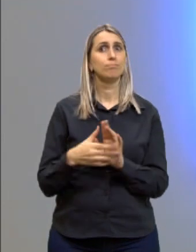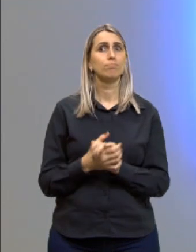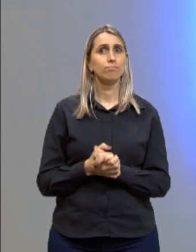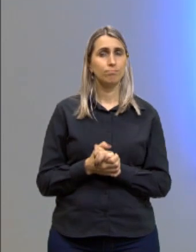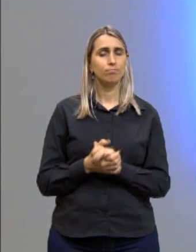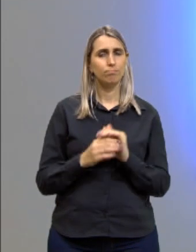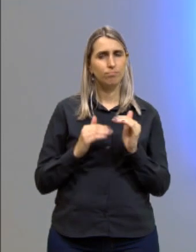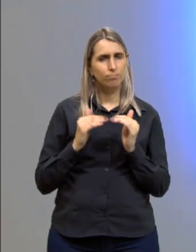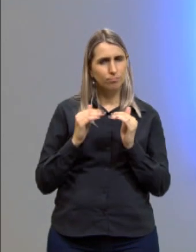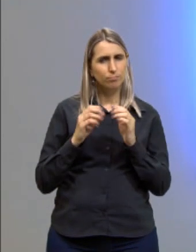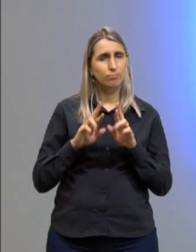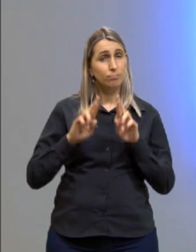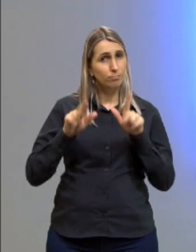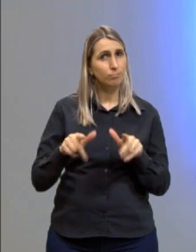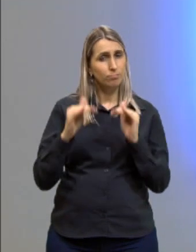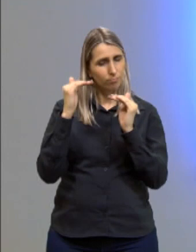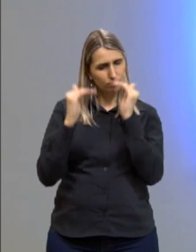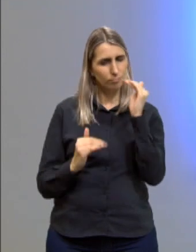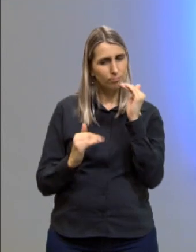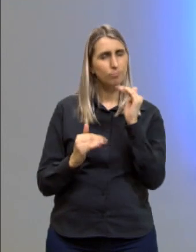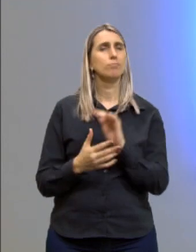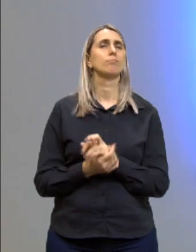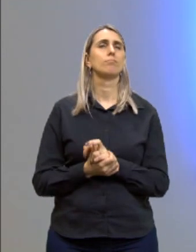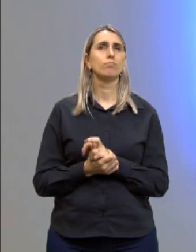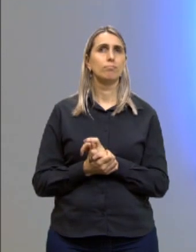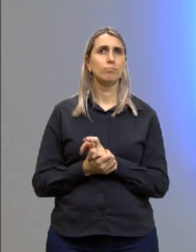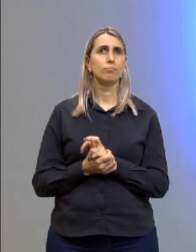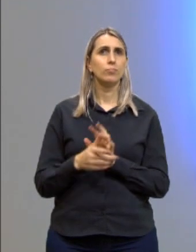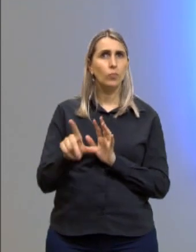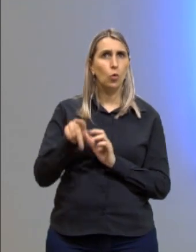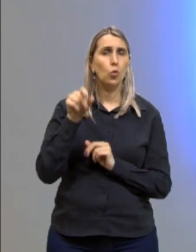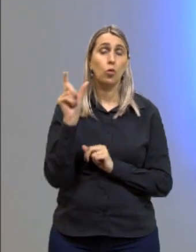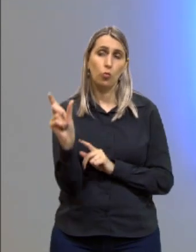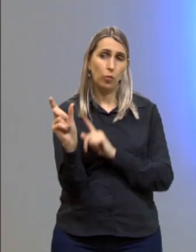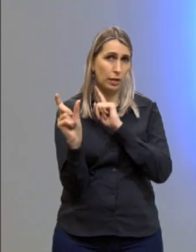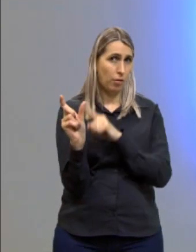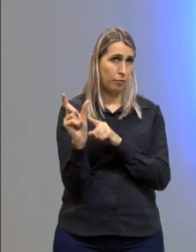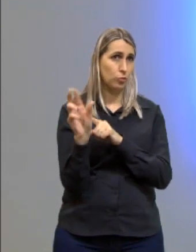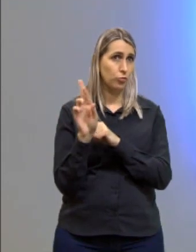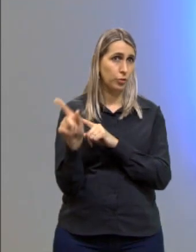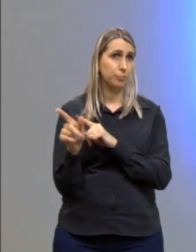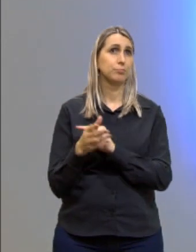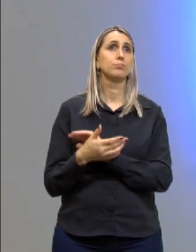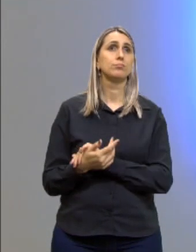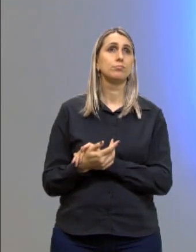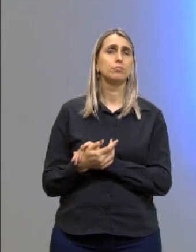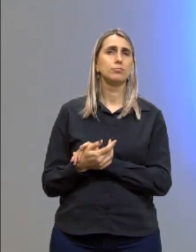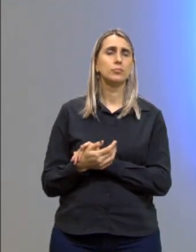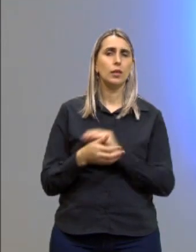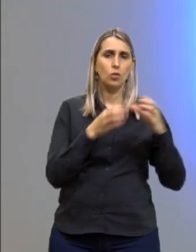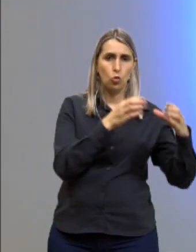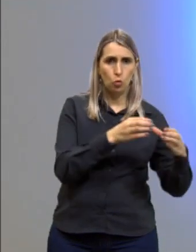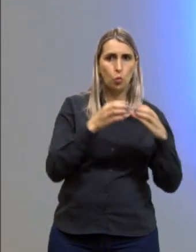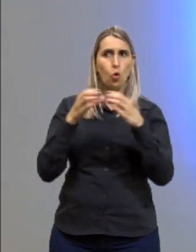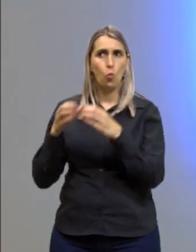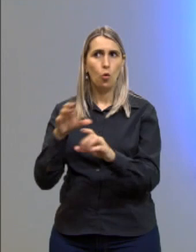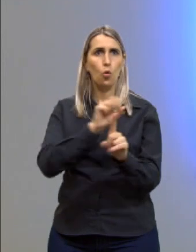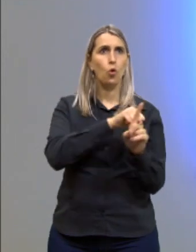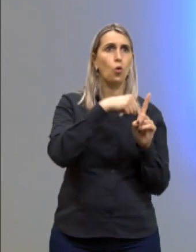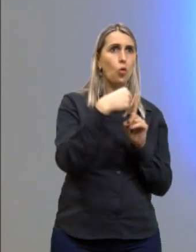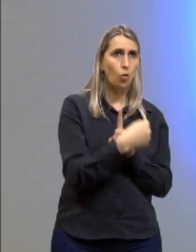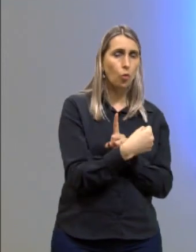a crescente diferença, só que aqui está como escolha vocabular, entre as classes sociais